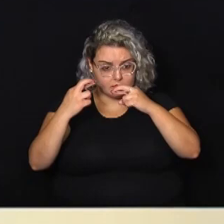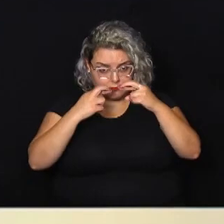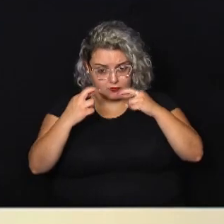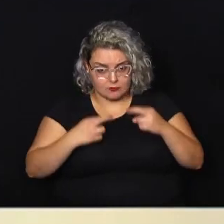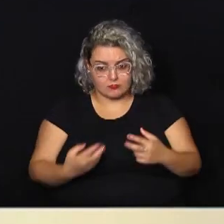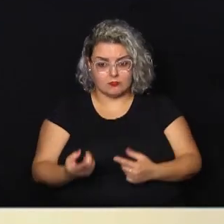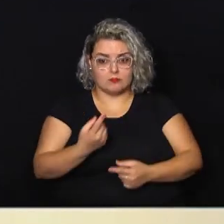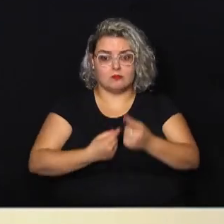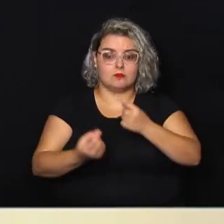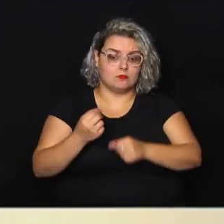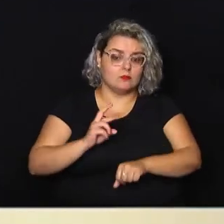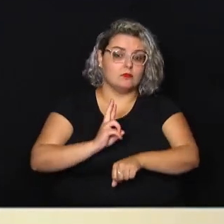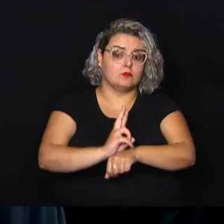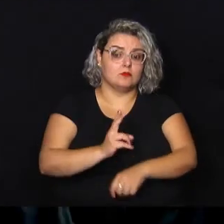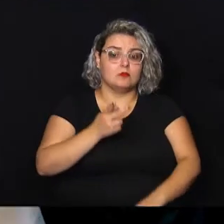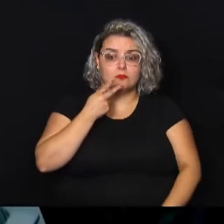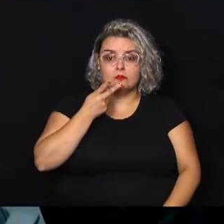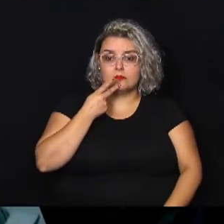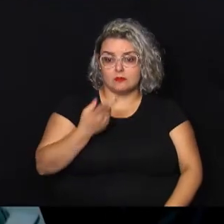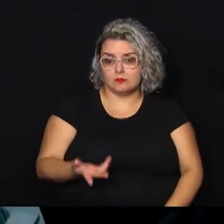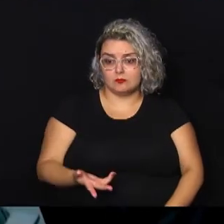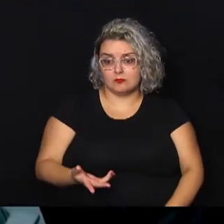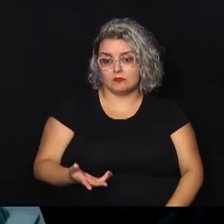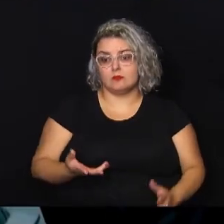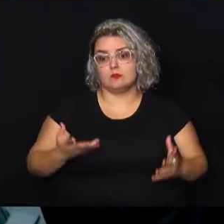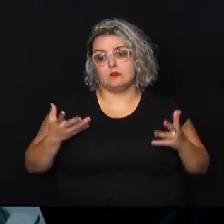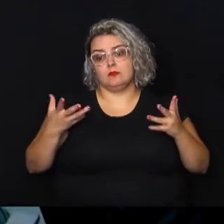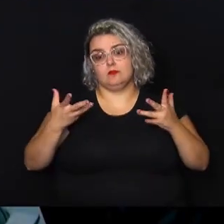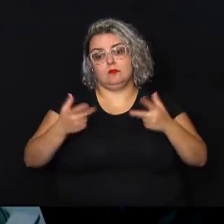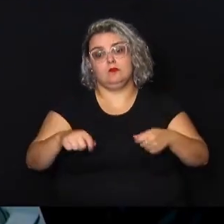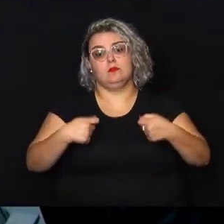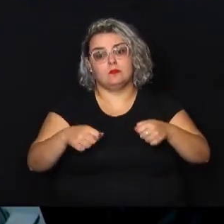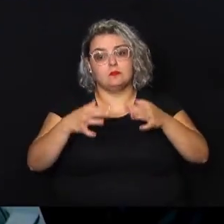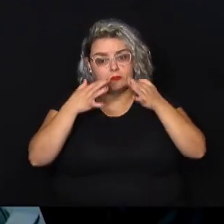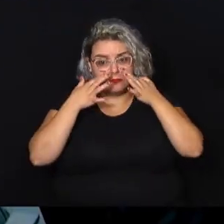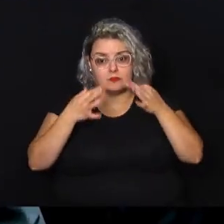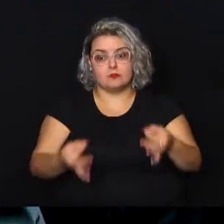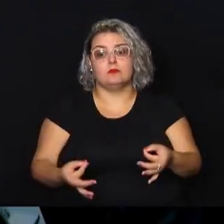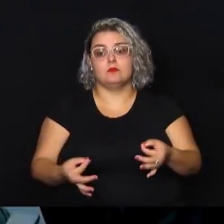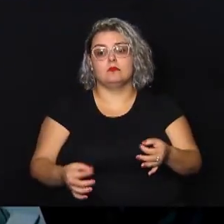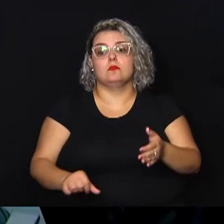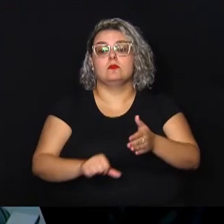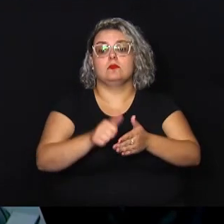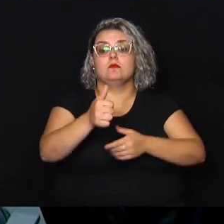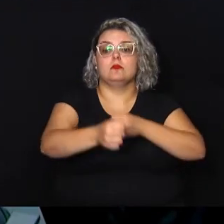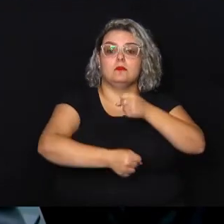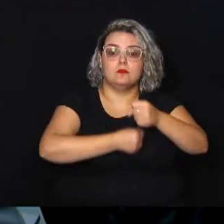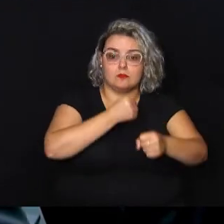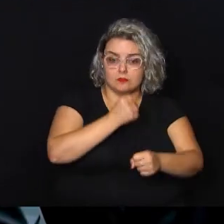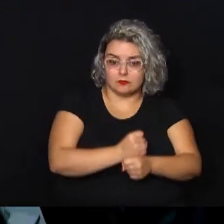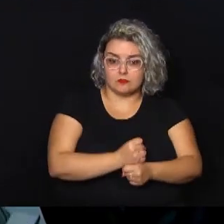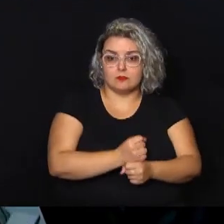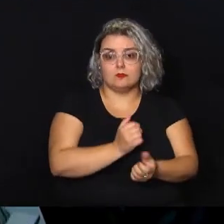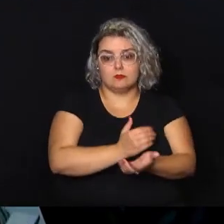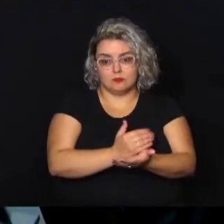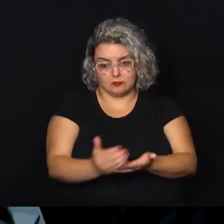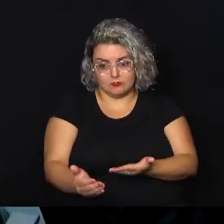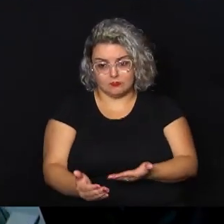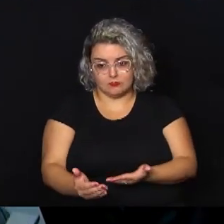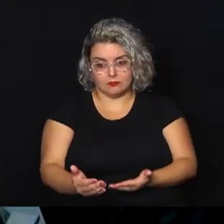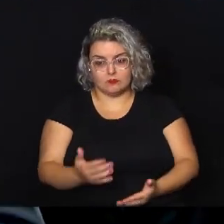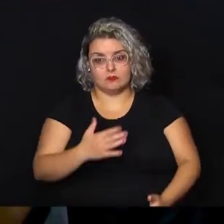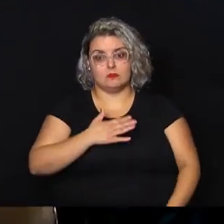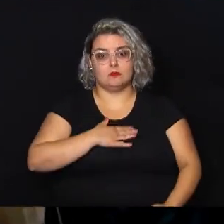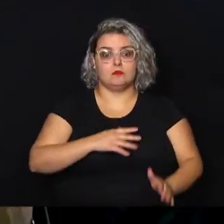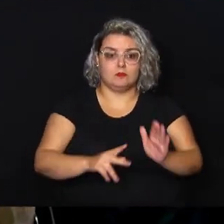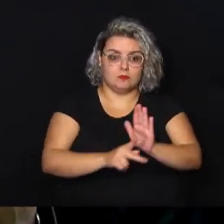recursos, ele comentou que todos devem ficar atentos. É o primeiro ano que nós estamos iniciando, inclusive é um projeto de minha